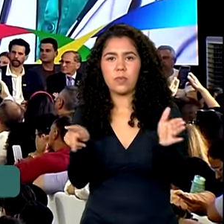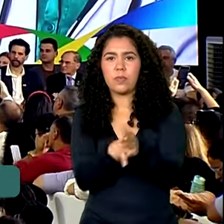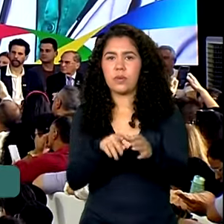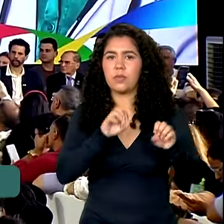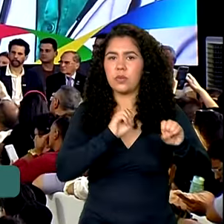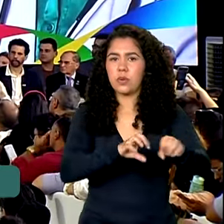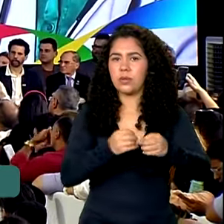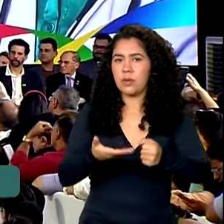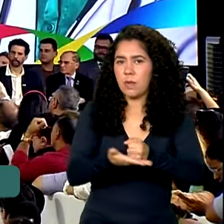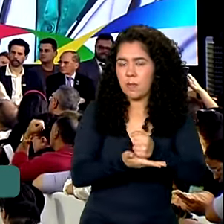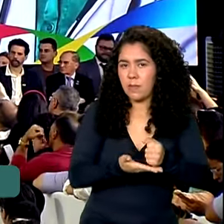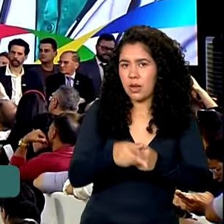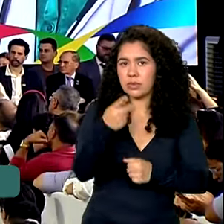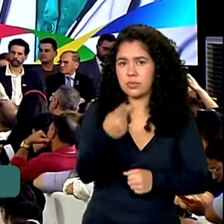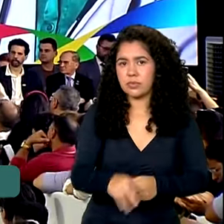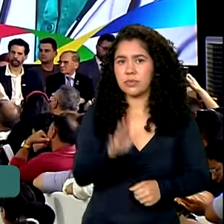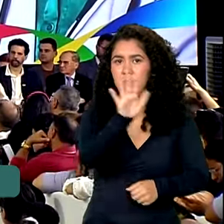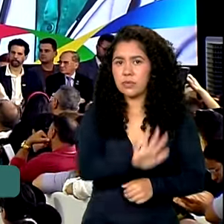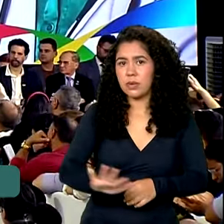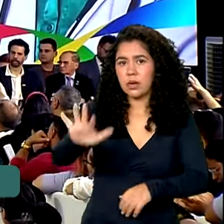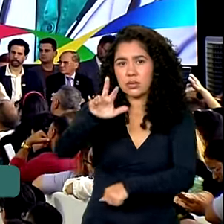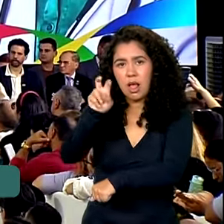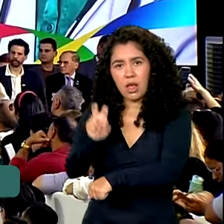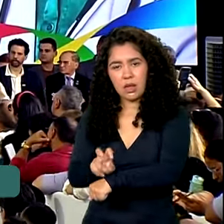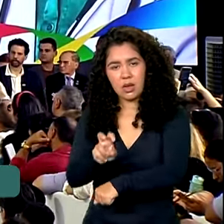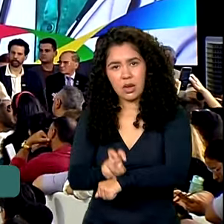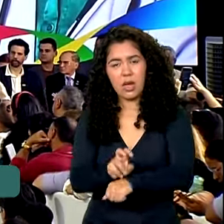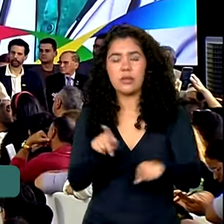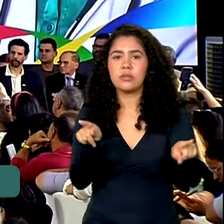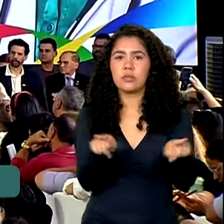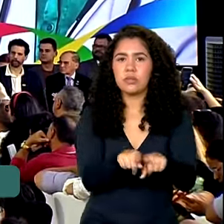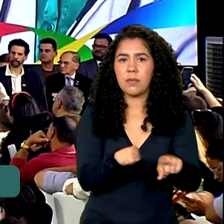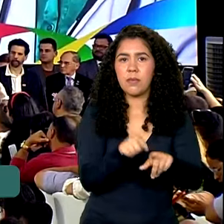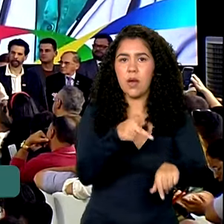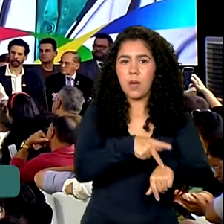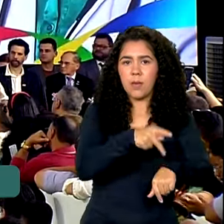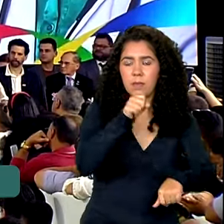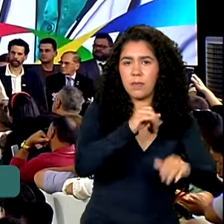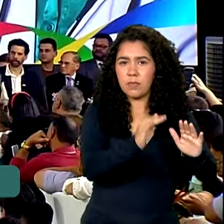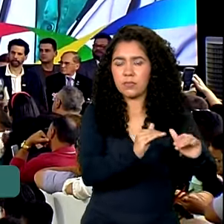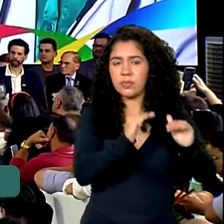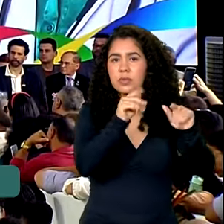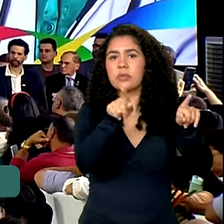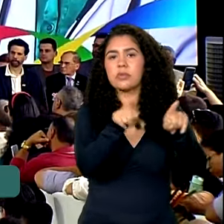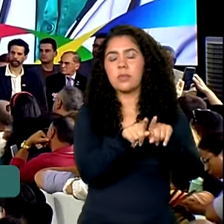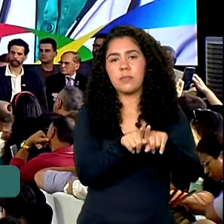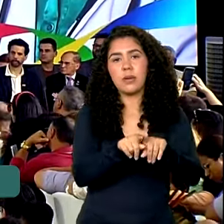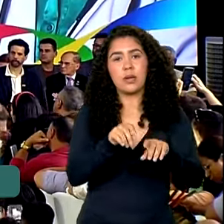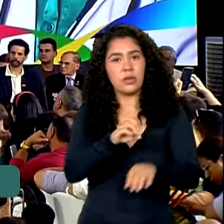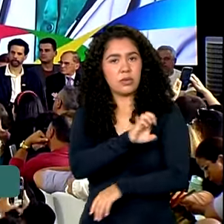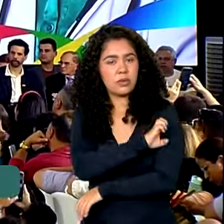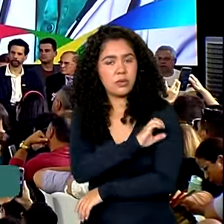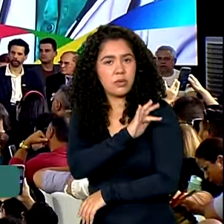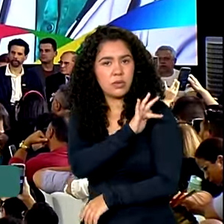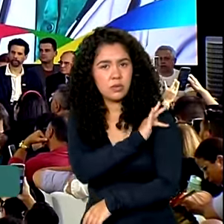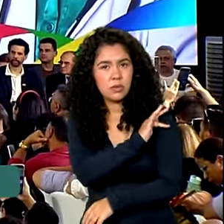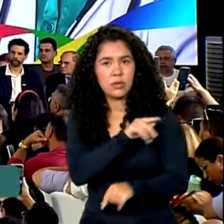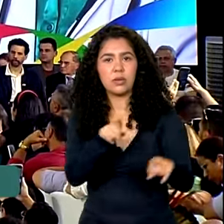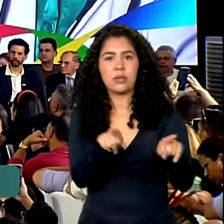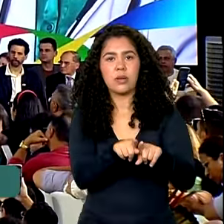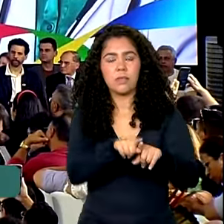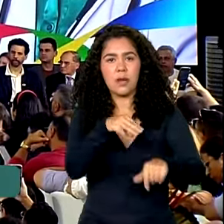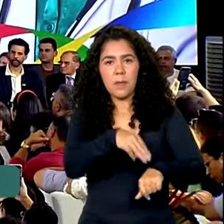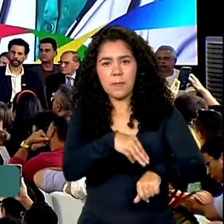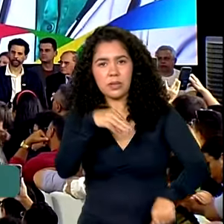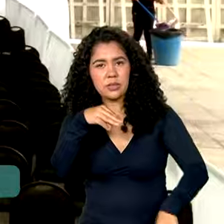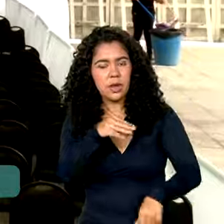desse Brasil, olhando da creche à pós-graduação, olhando do ensino fundamental ao mestrado